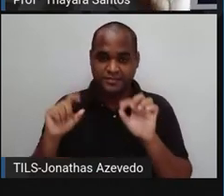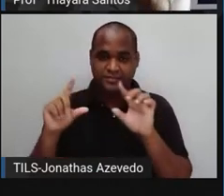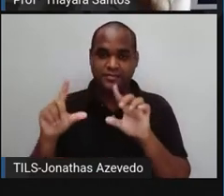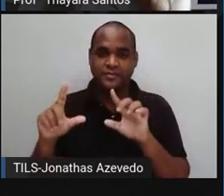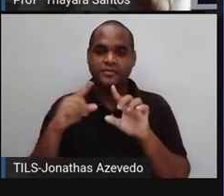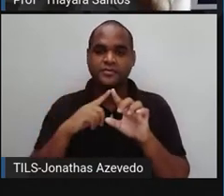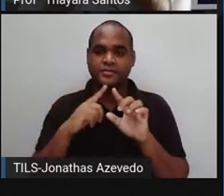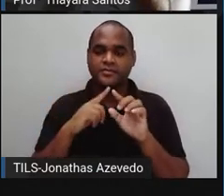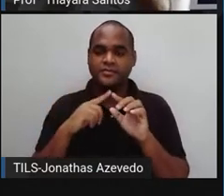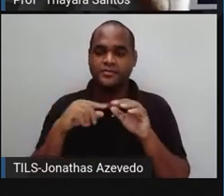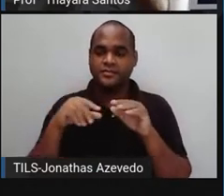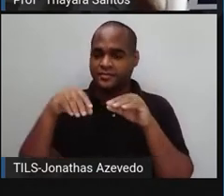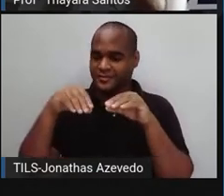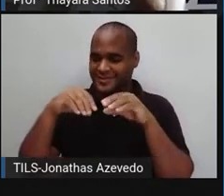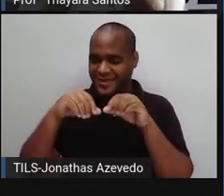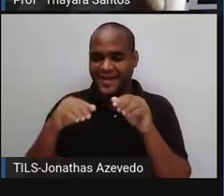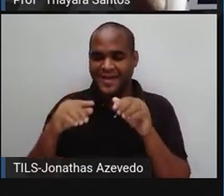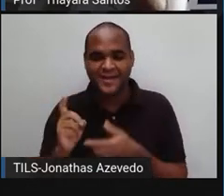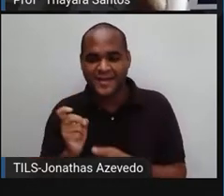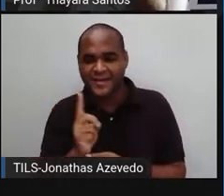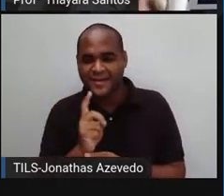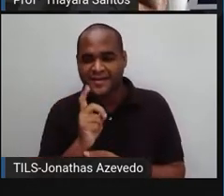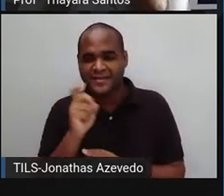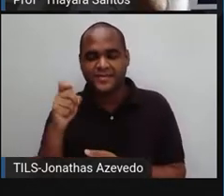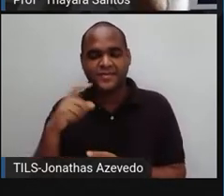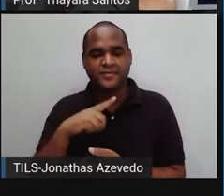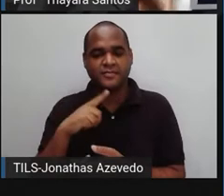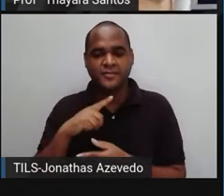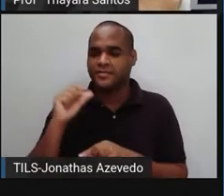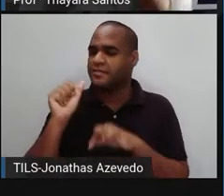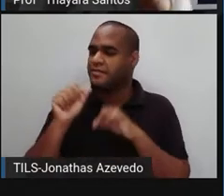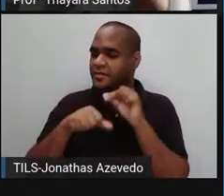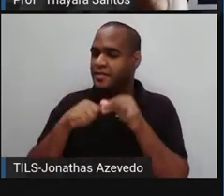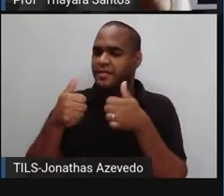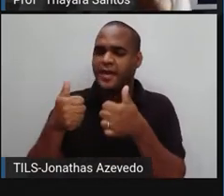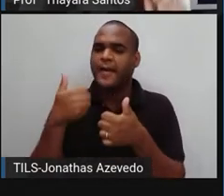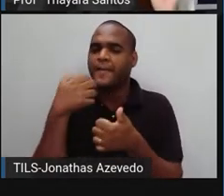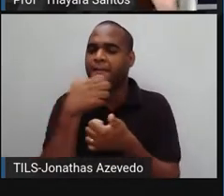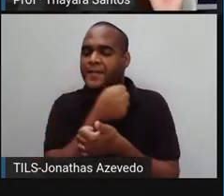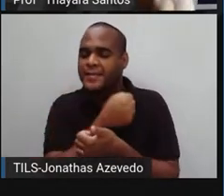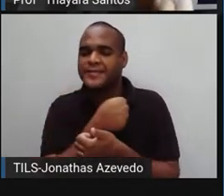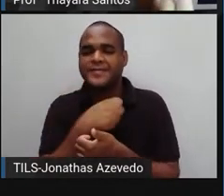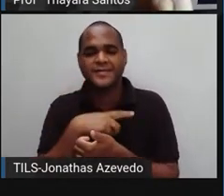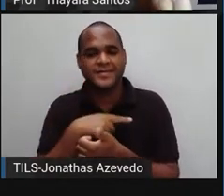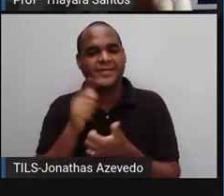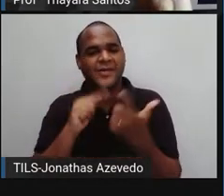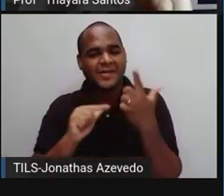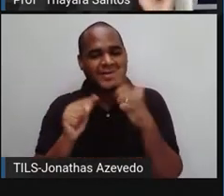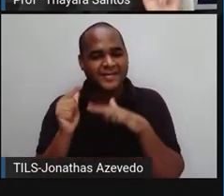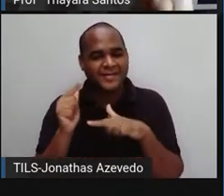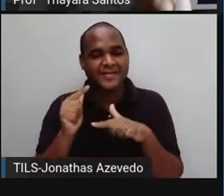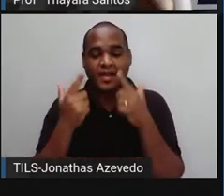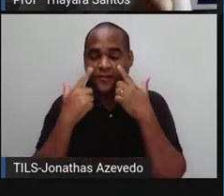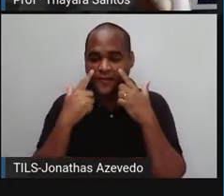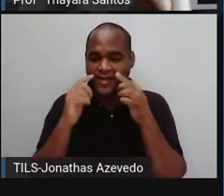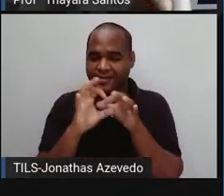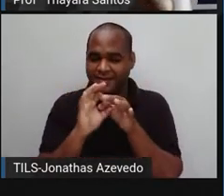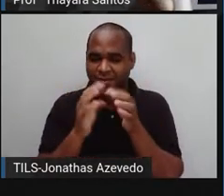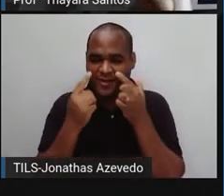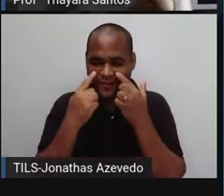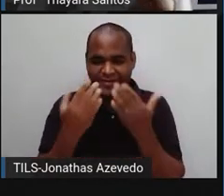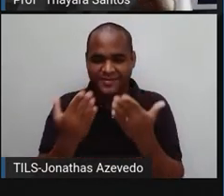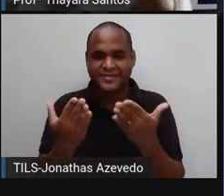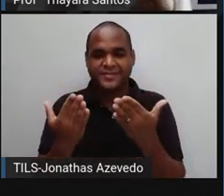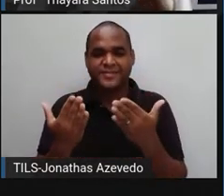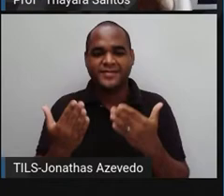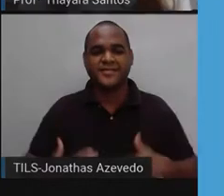as minhocas também participando nesse processo de decomposição, está sendo de forma muito mais rápida. Eu vou liberar aqui para vocês continuarem vendo.